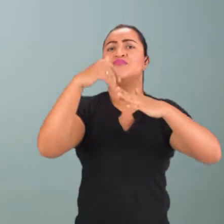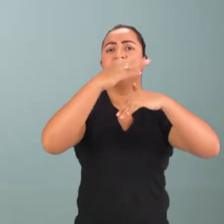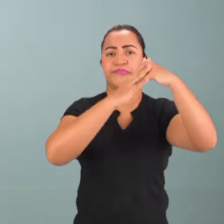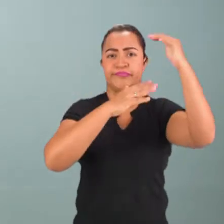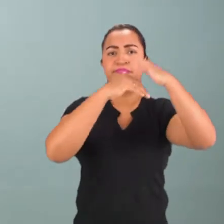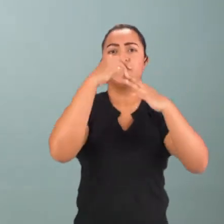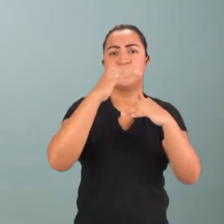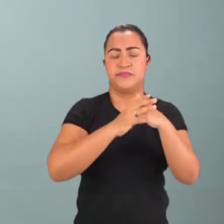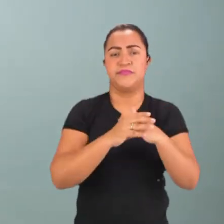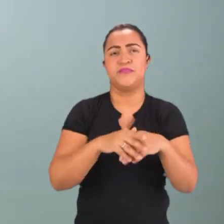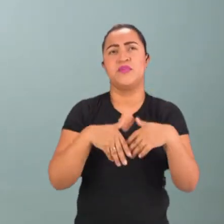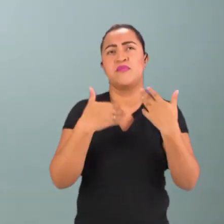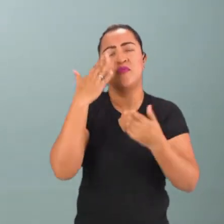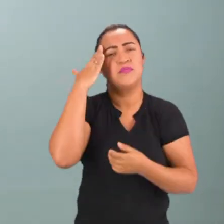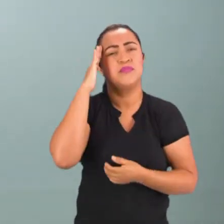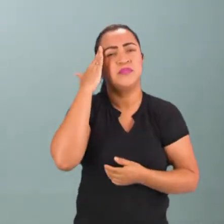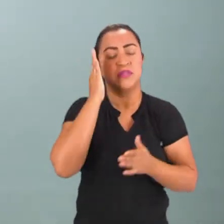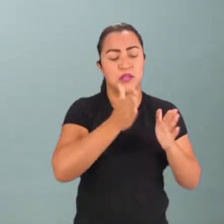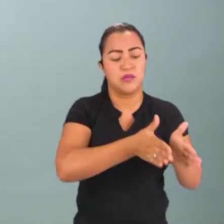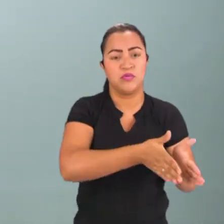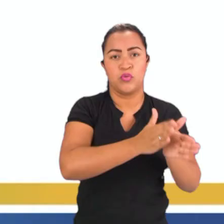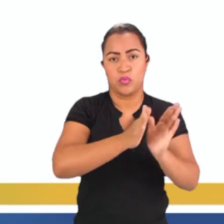esse processo, vamos lá.